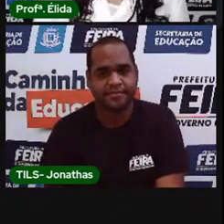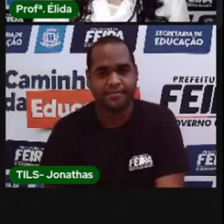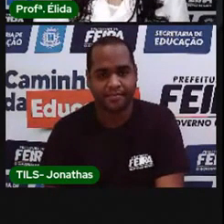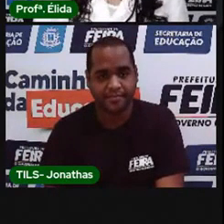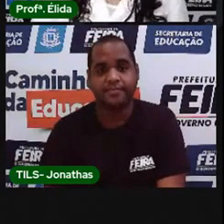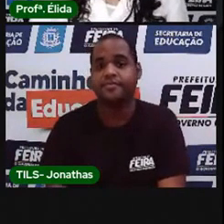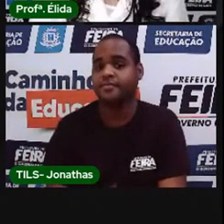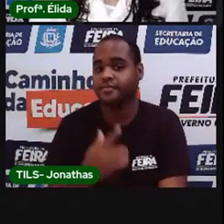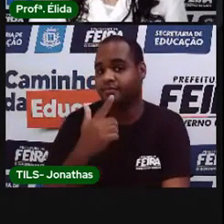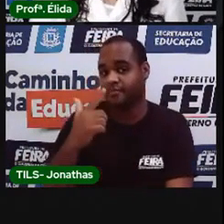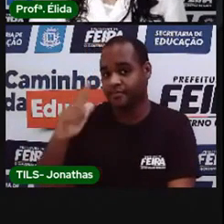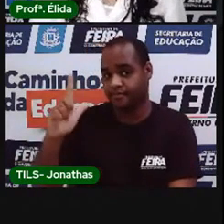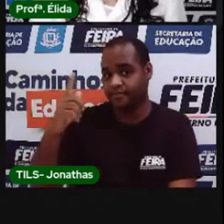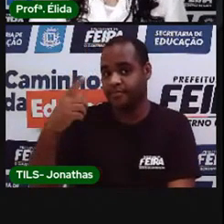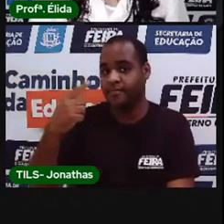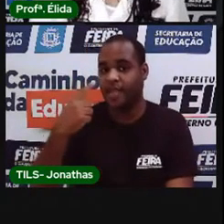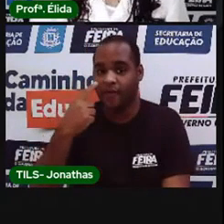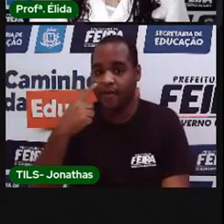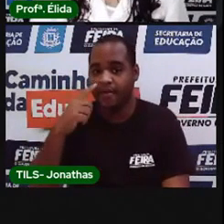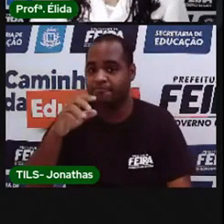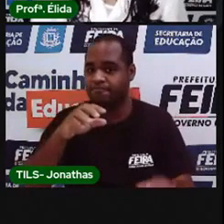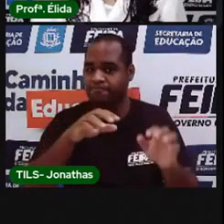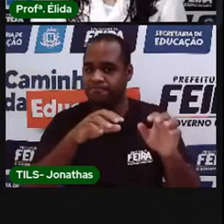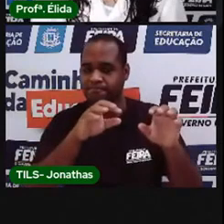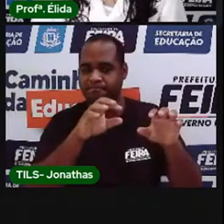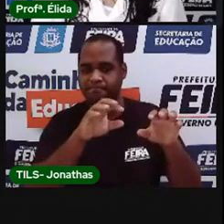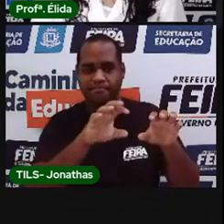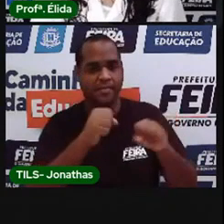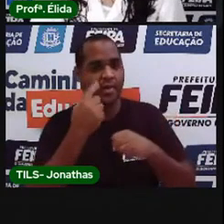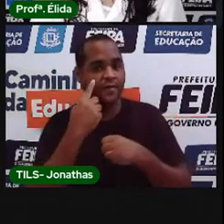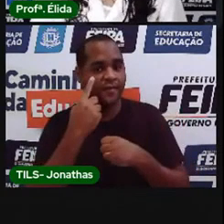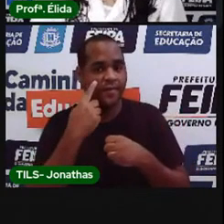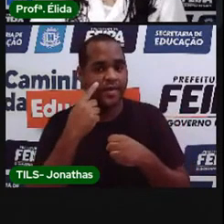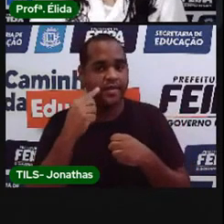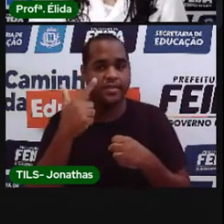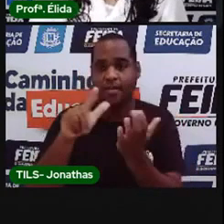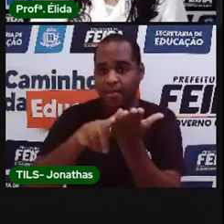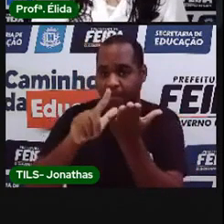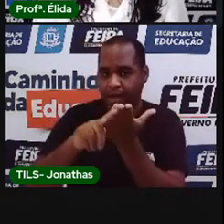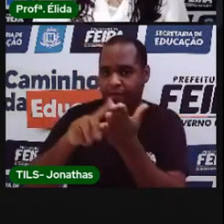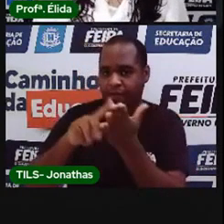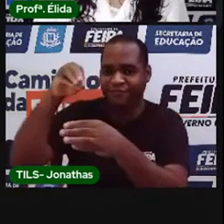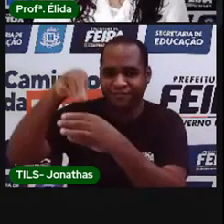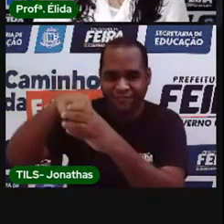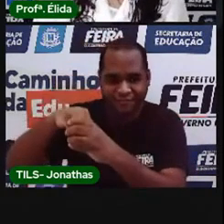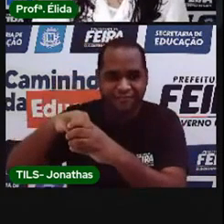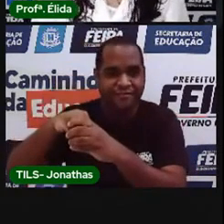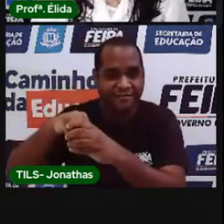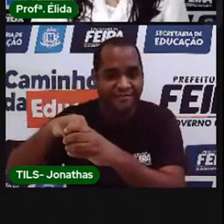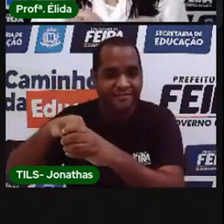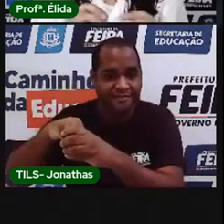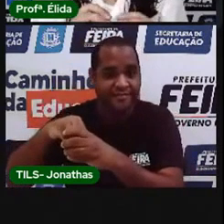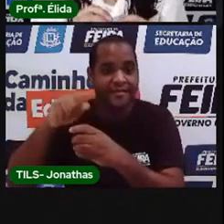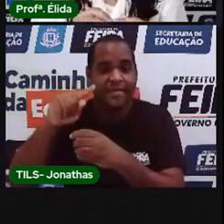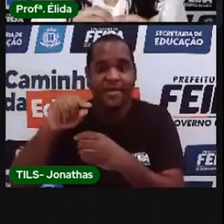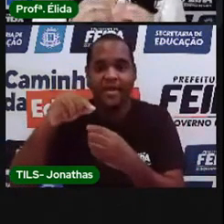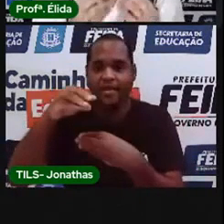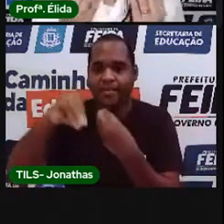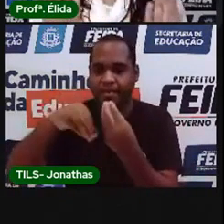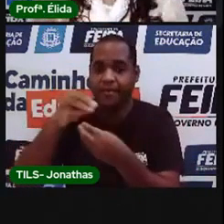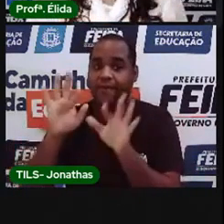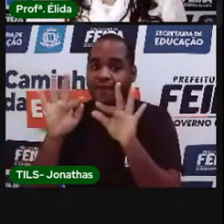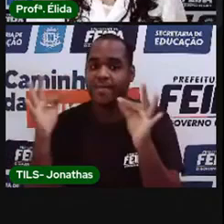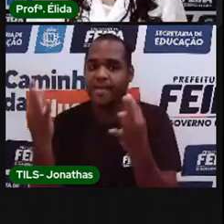Depois, você vai pegar e colocar os pedacinhos de papel dentro do pote. E quando estiver